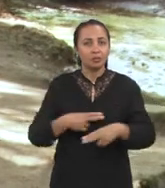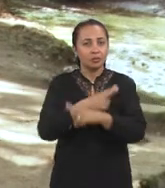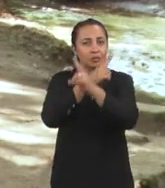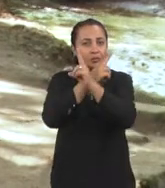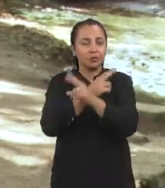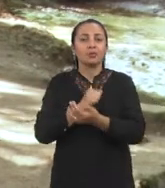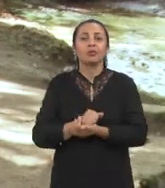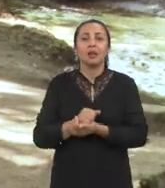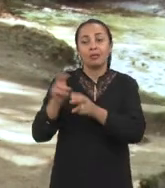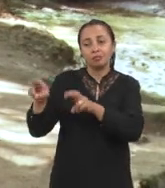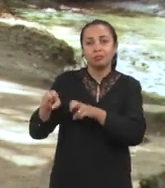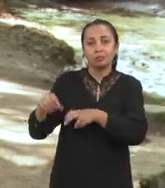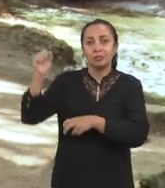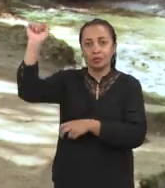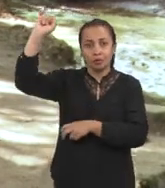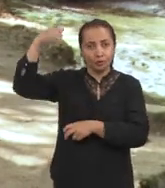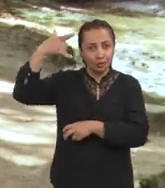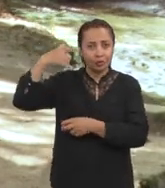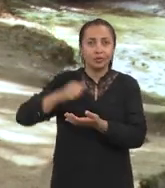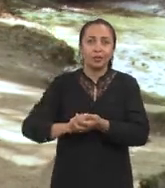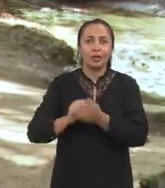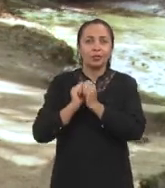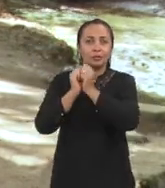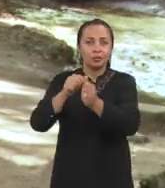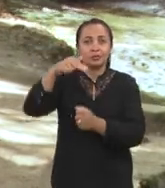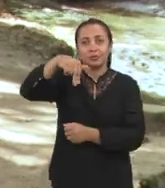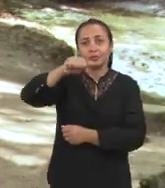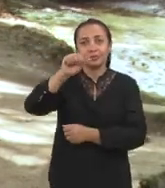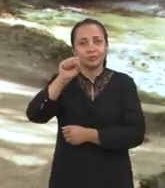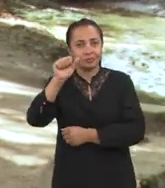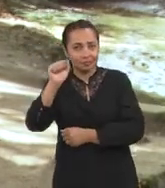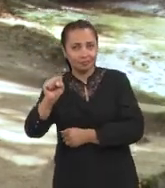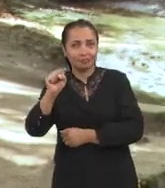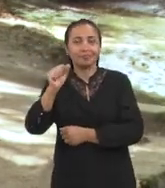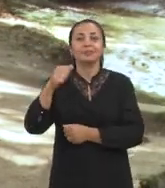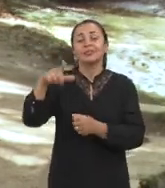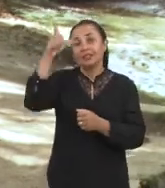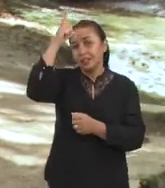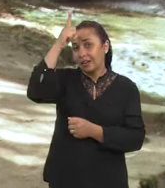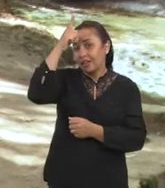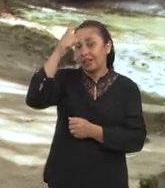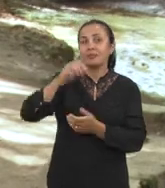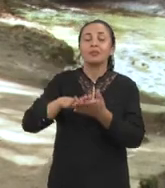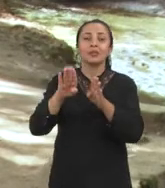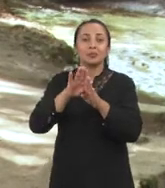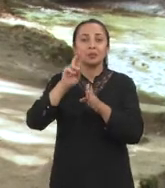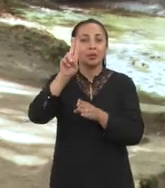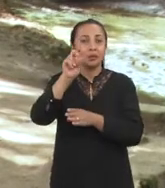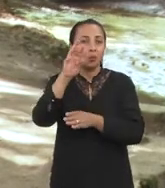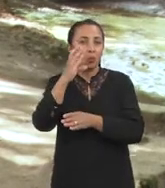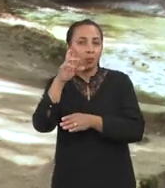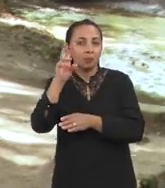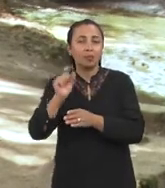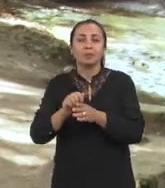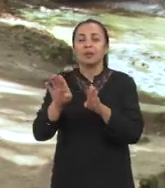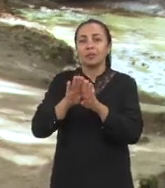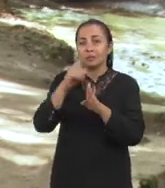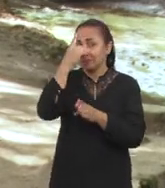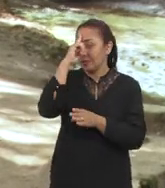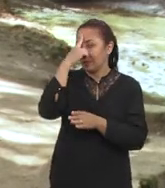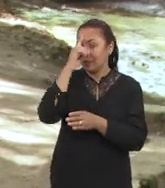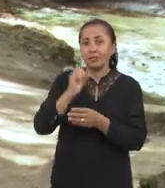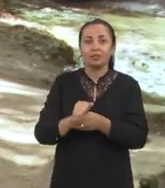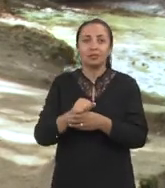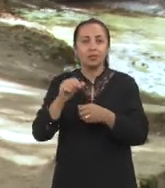Sudoeste da Bahia, Campus de Jequié, em parceria com a NASA e cientistas da Alemanha, da Ucrânia e da Índia, simulou uma